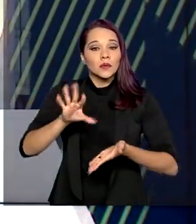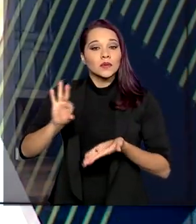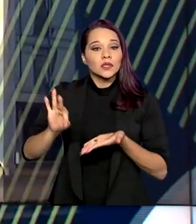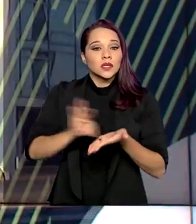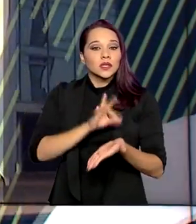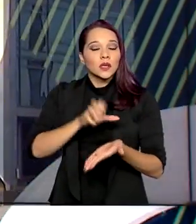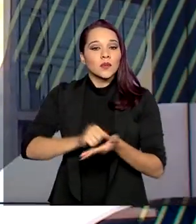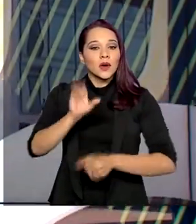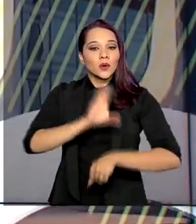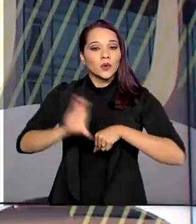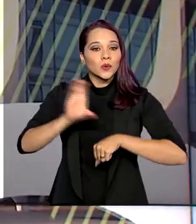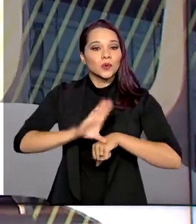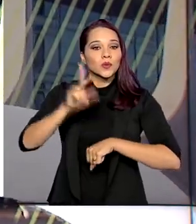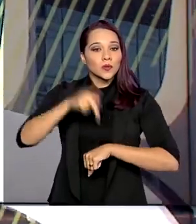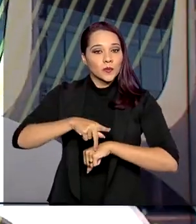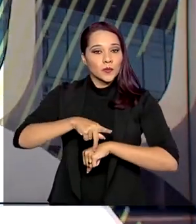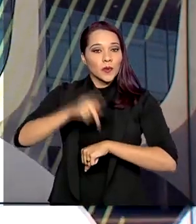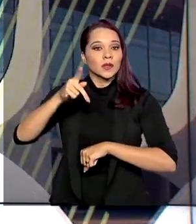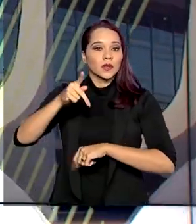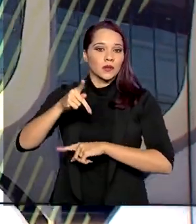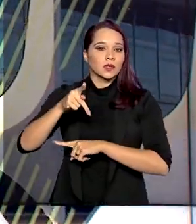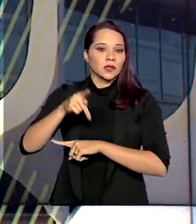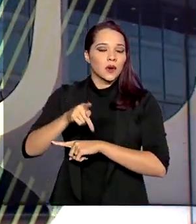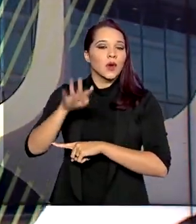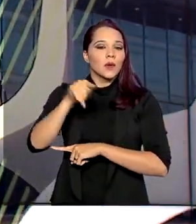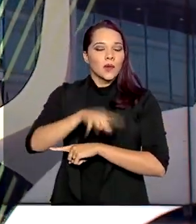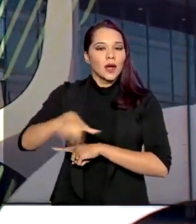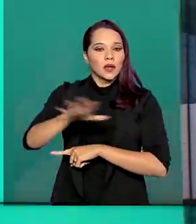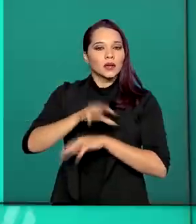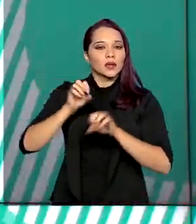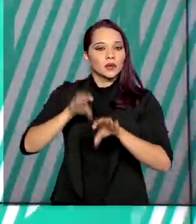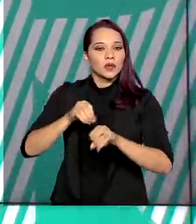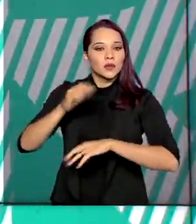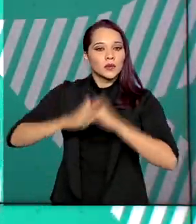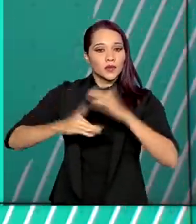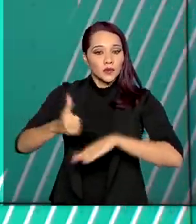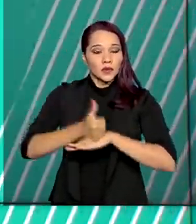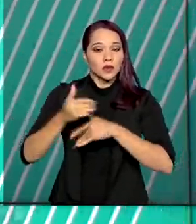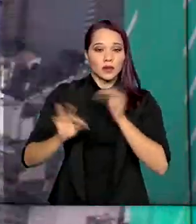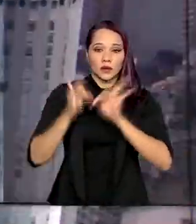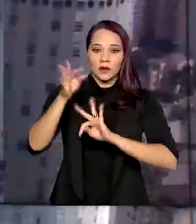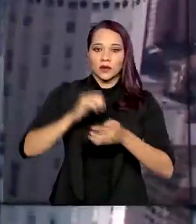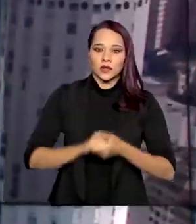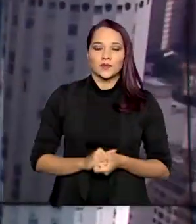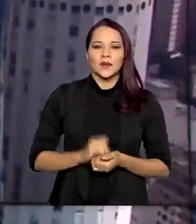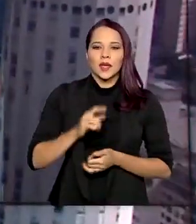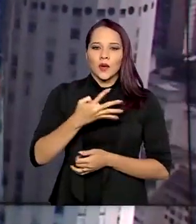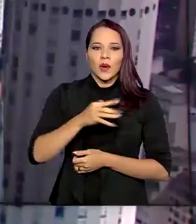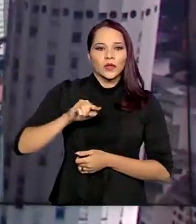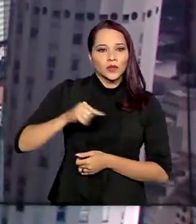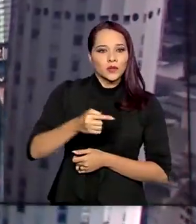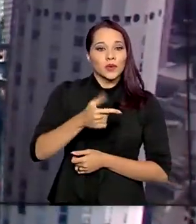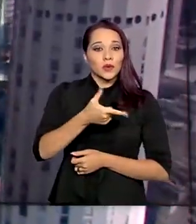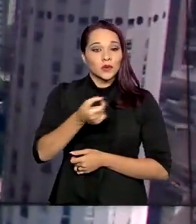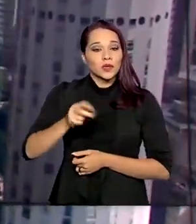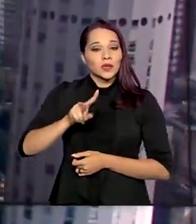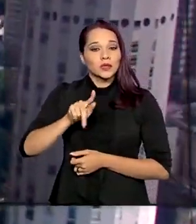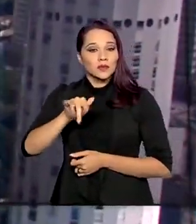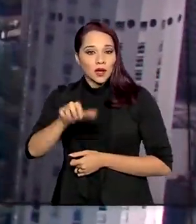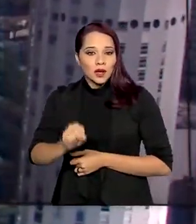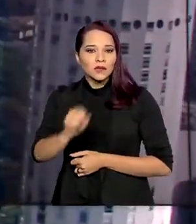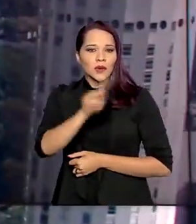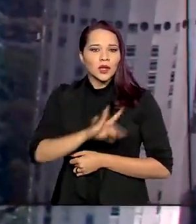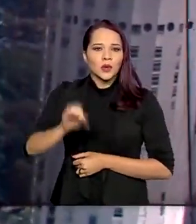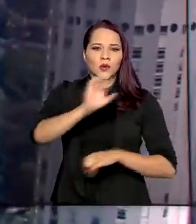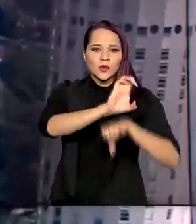para o curso de pós-graduação em docência para educação profissional e tecnológica. São 4.200 vagas para